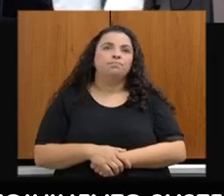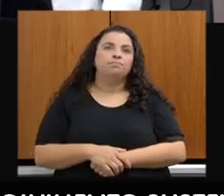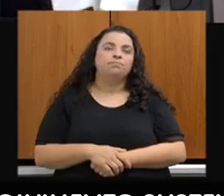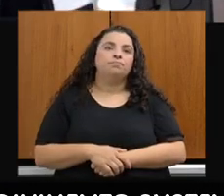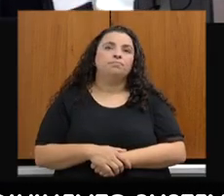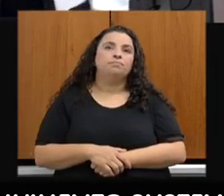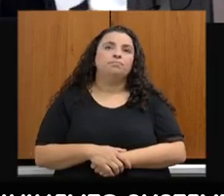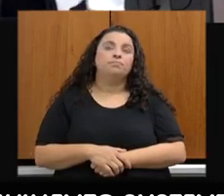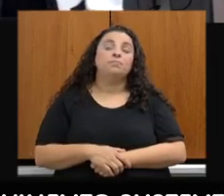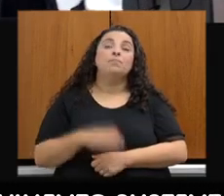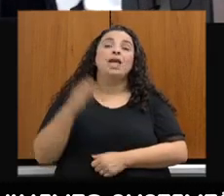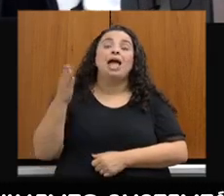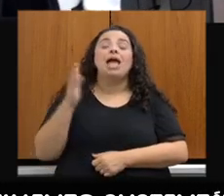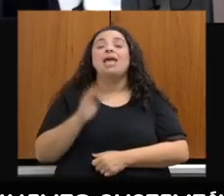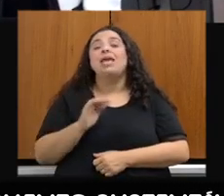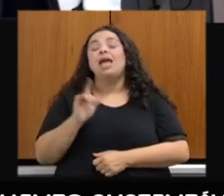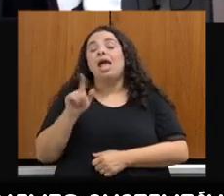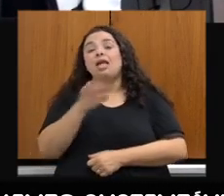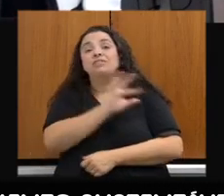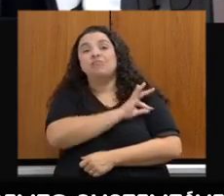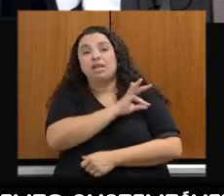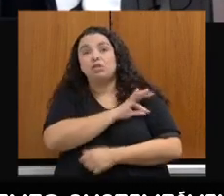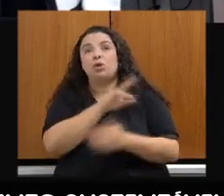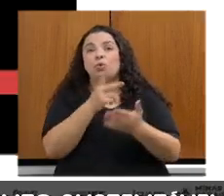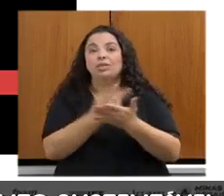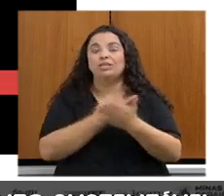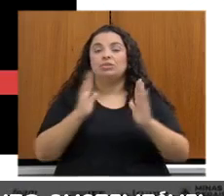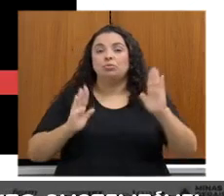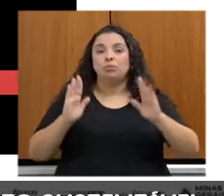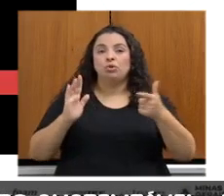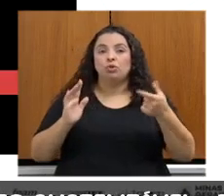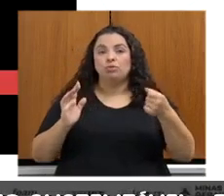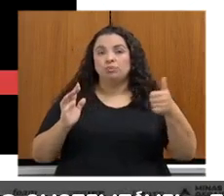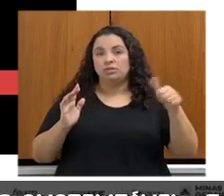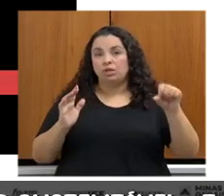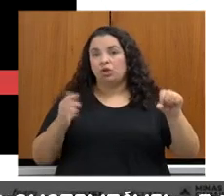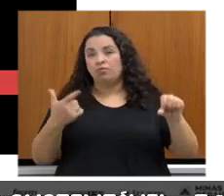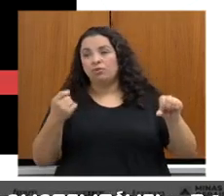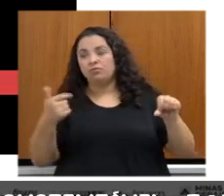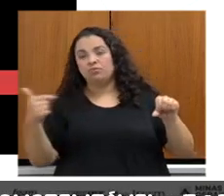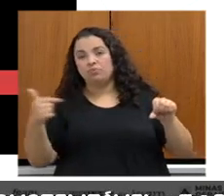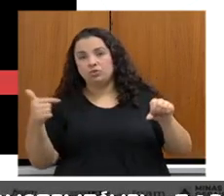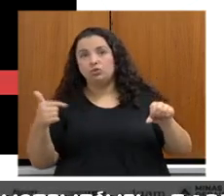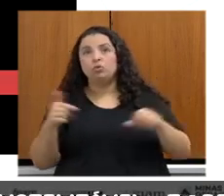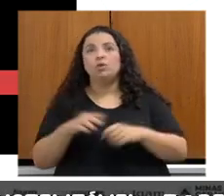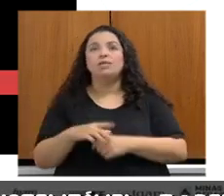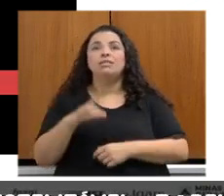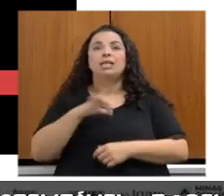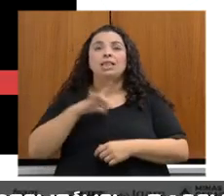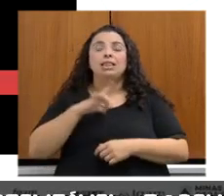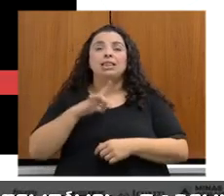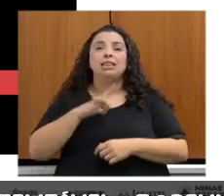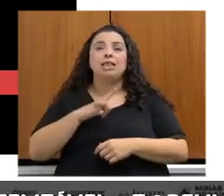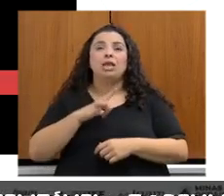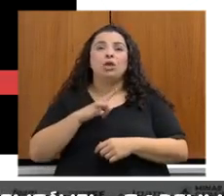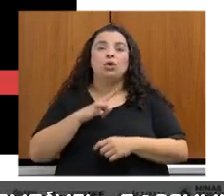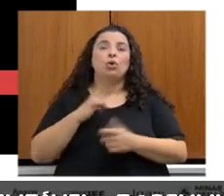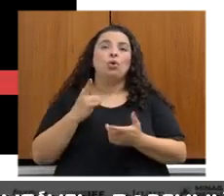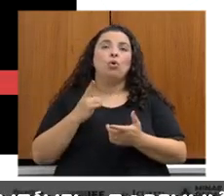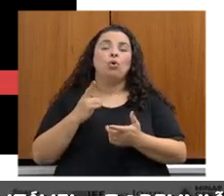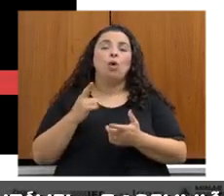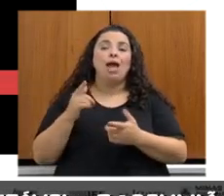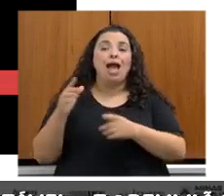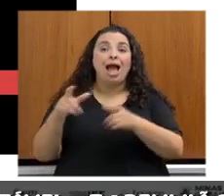Aqui são as fiscalizações realizadas entre 2019 e 2022, polígonos com infração e área com